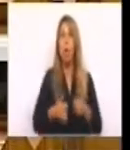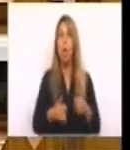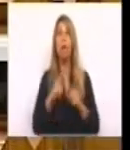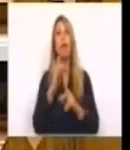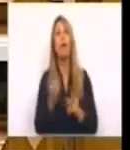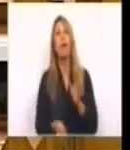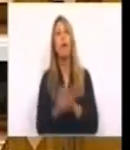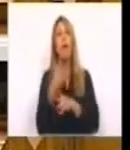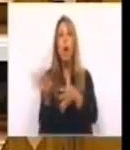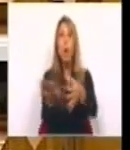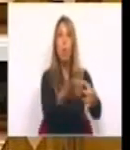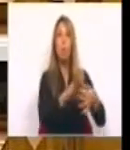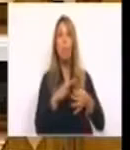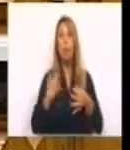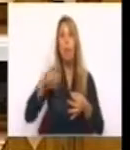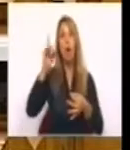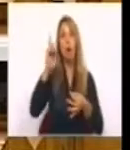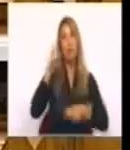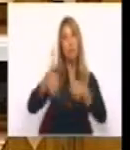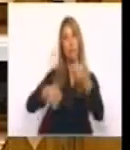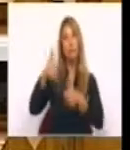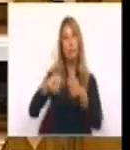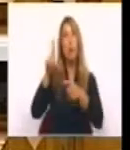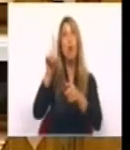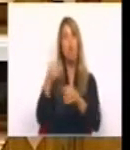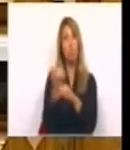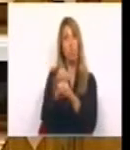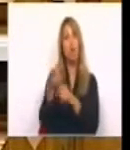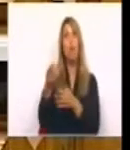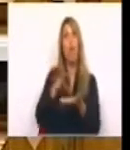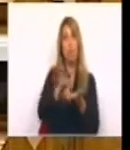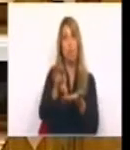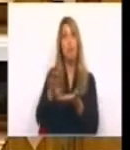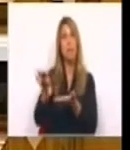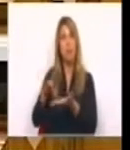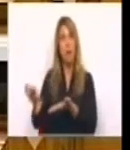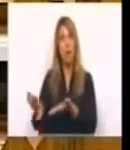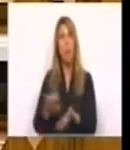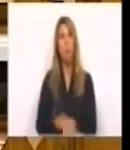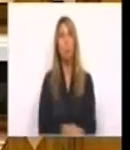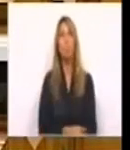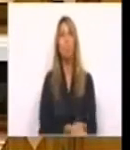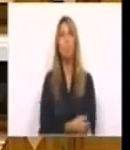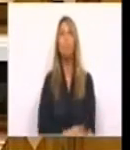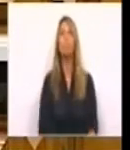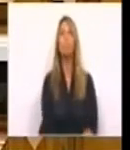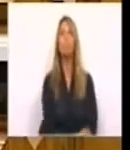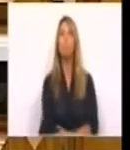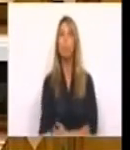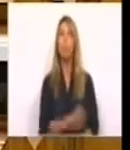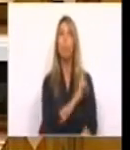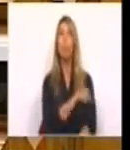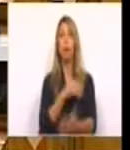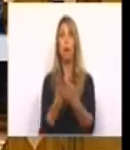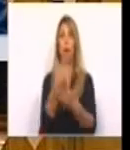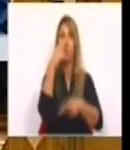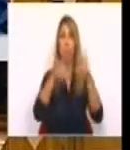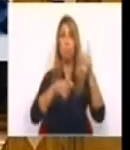colaboração entre a autoridade da concorrência e estas ações de indemnização, empoderamos os consumidores,